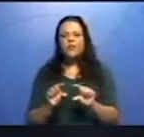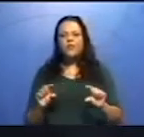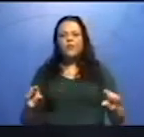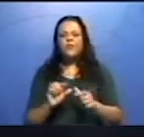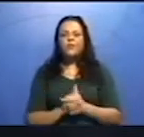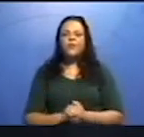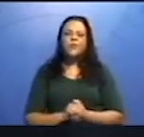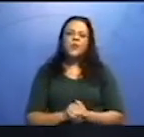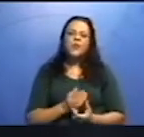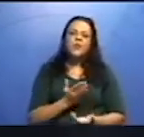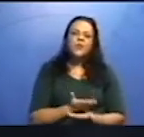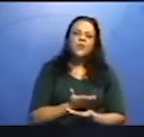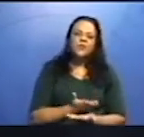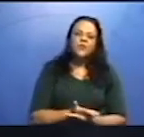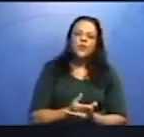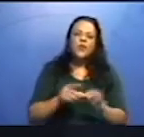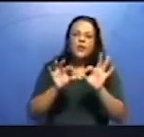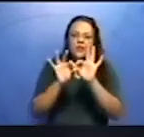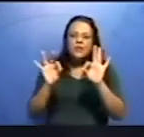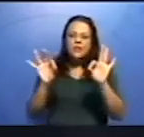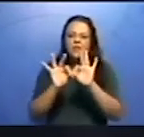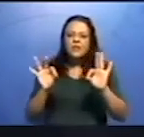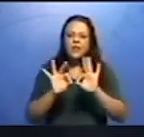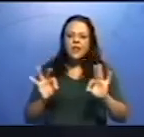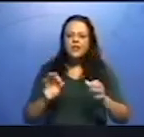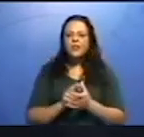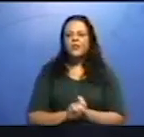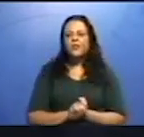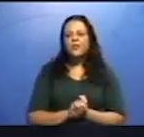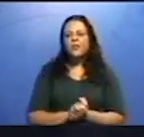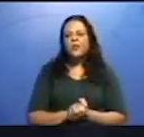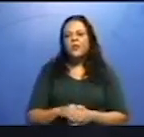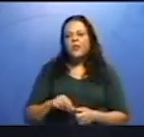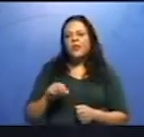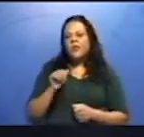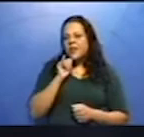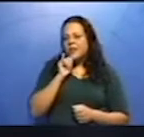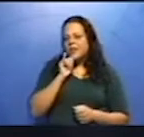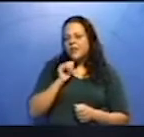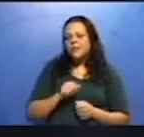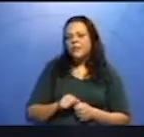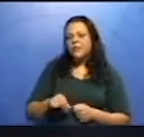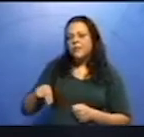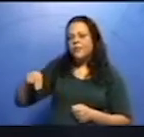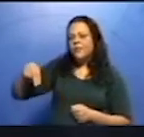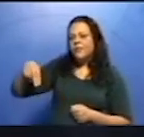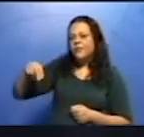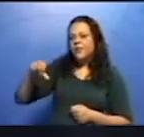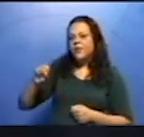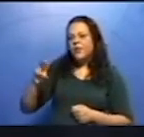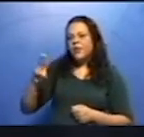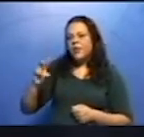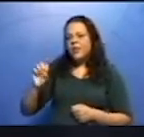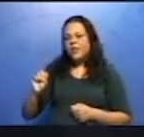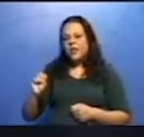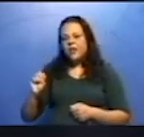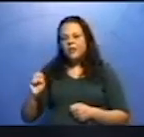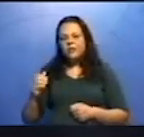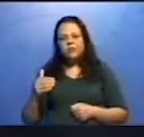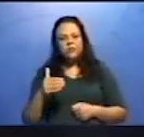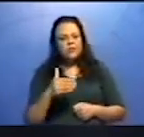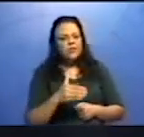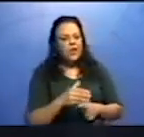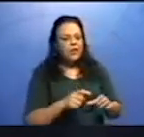faz parte da sintaxe. Por exemplo, na frase naus, saem de sagre, olha lá que nós temos um verbo.